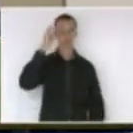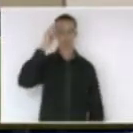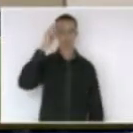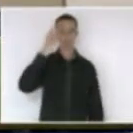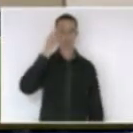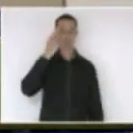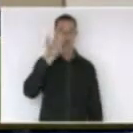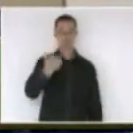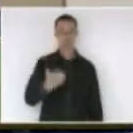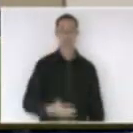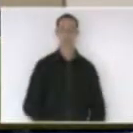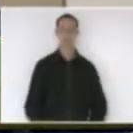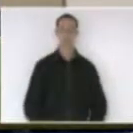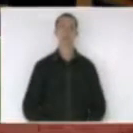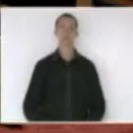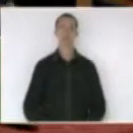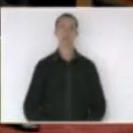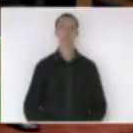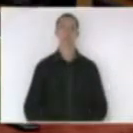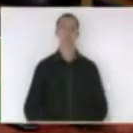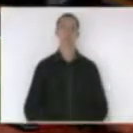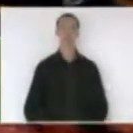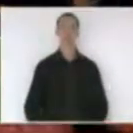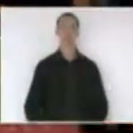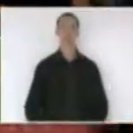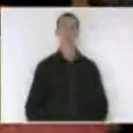o qual concedo a palavra senhor presidente